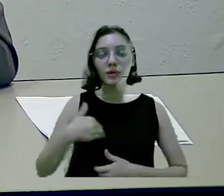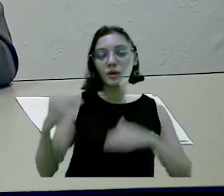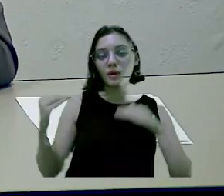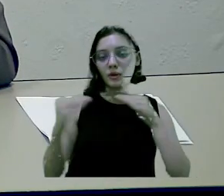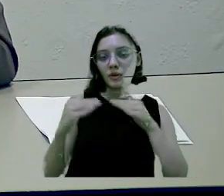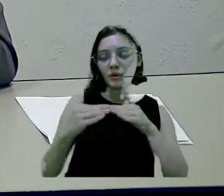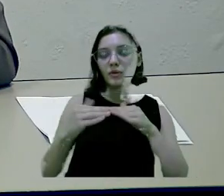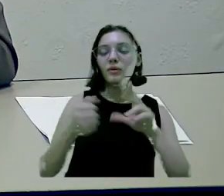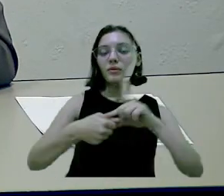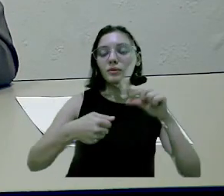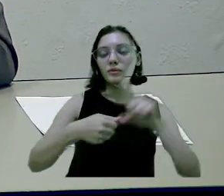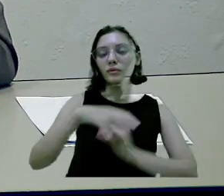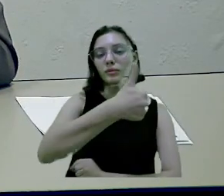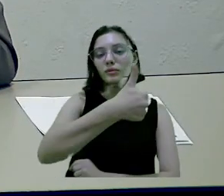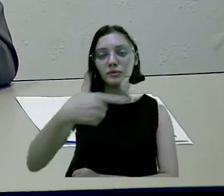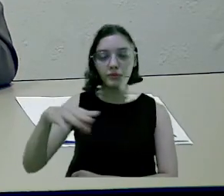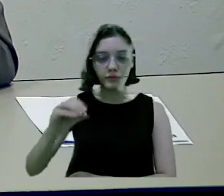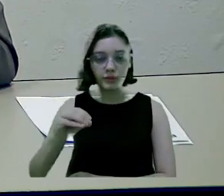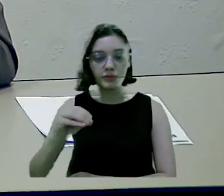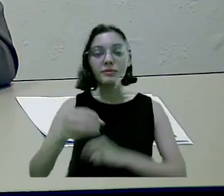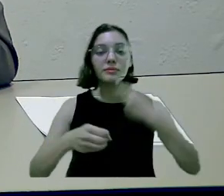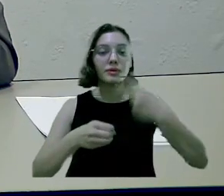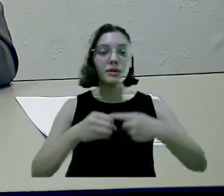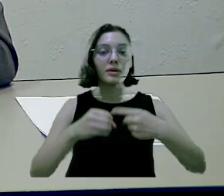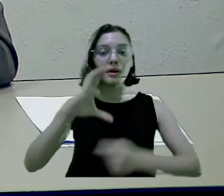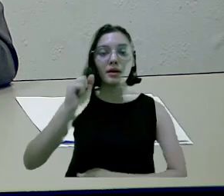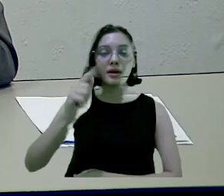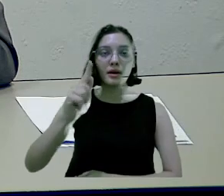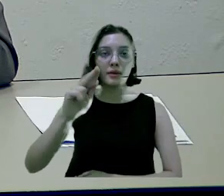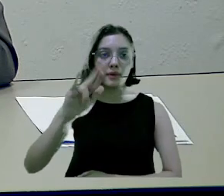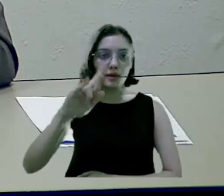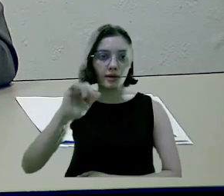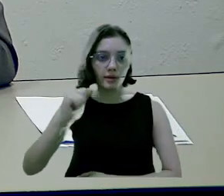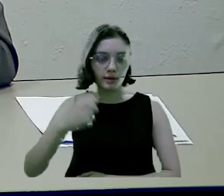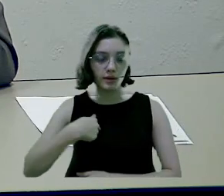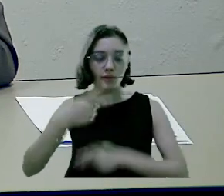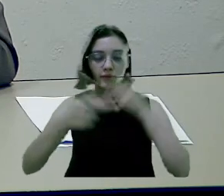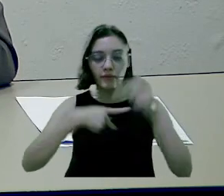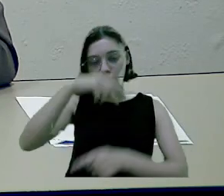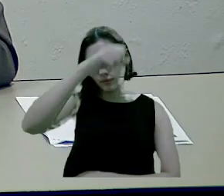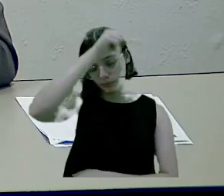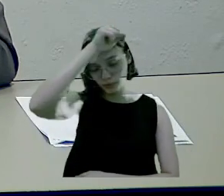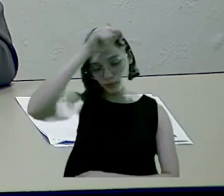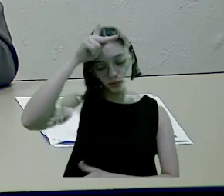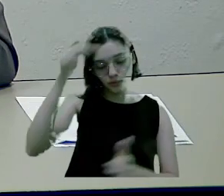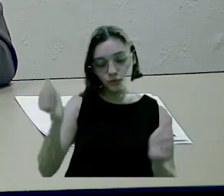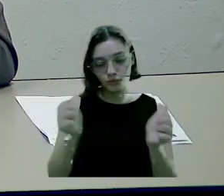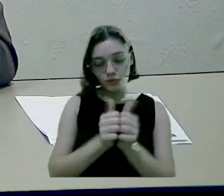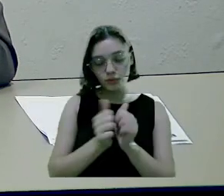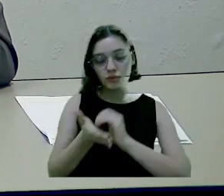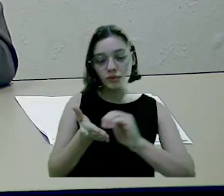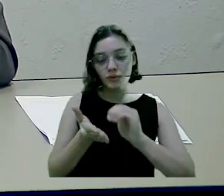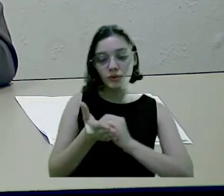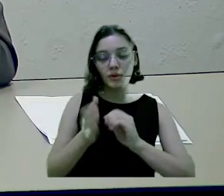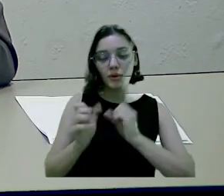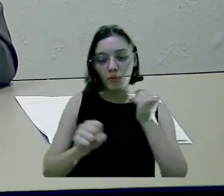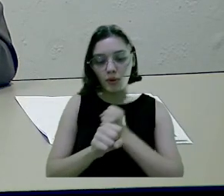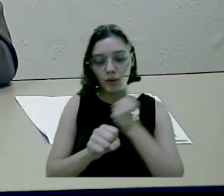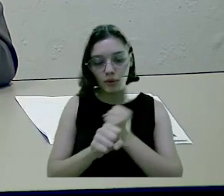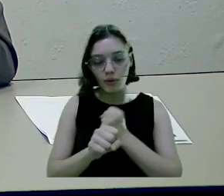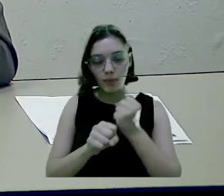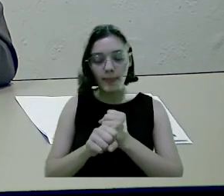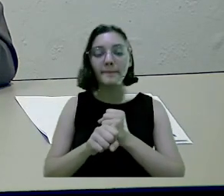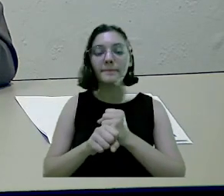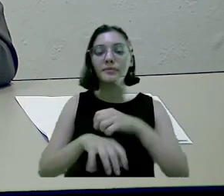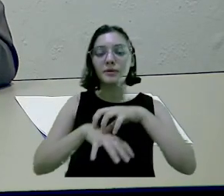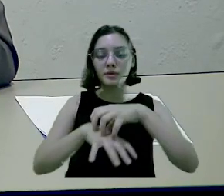em consonância com o artigo 120 do Regimento Interno da Câmara Municipal de Guari, indico a seletir o senhor prefeito municipal, que em colaboração com a Secretaria Municipal